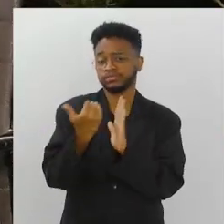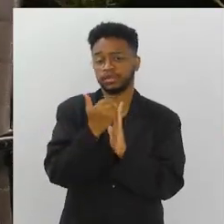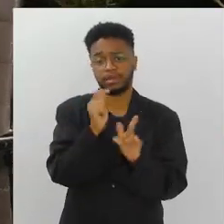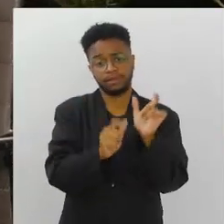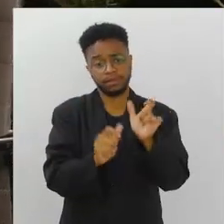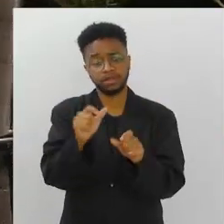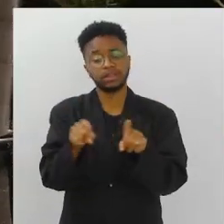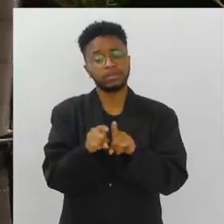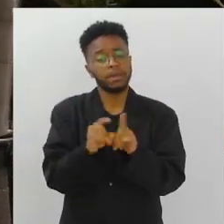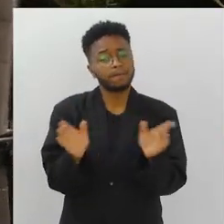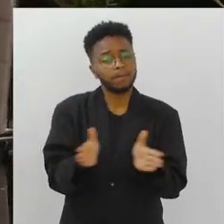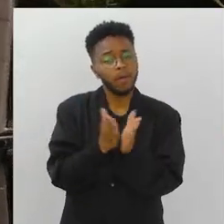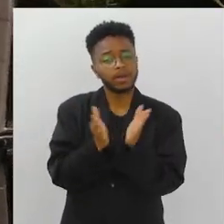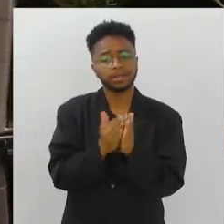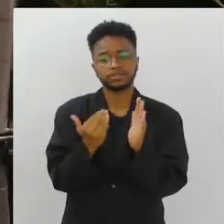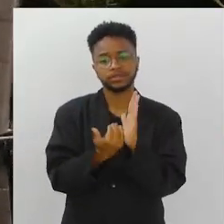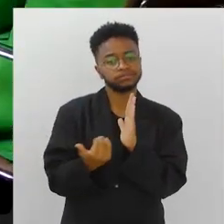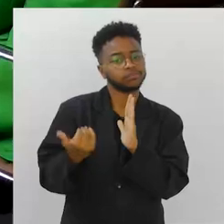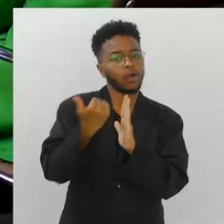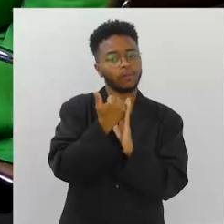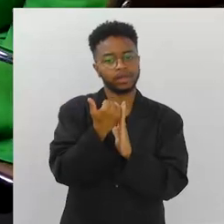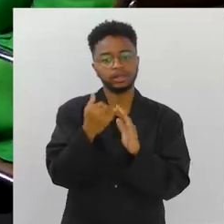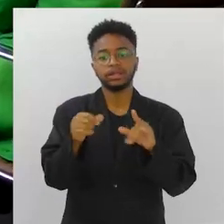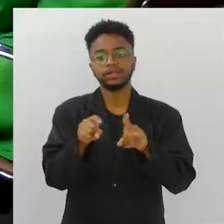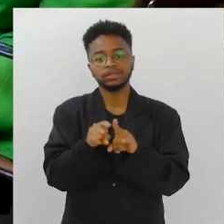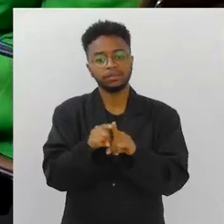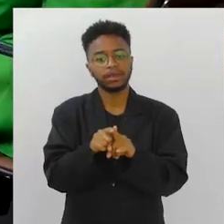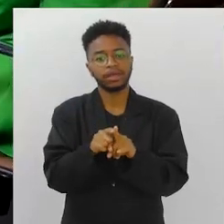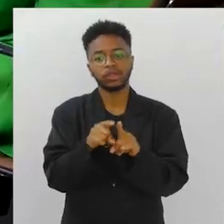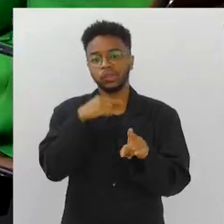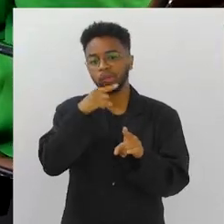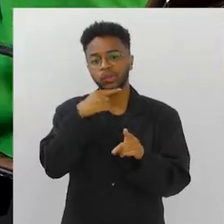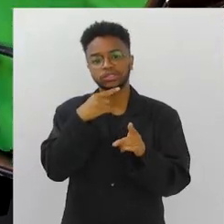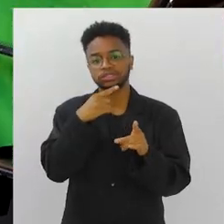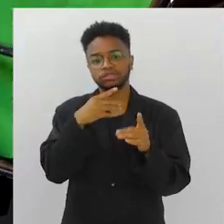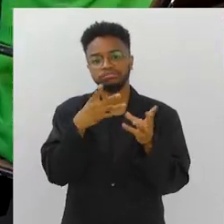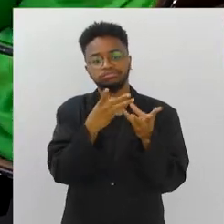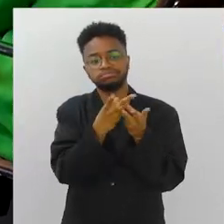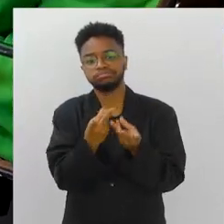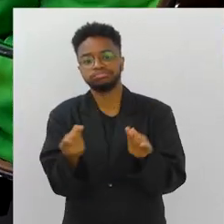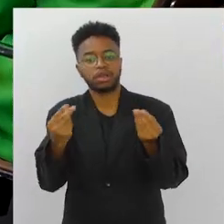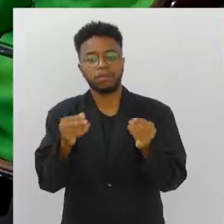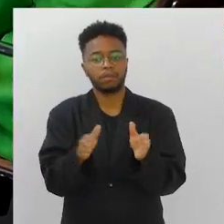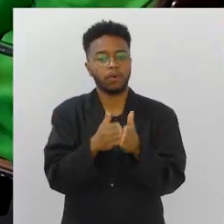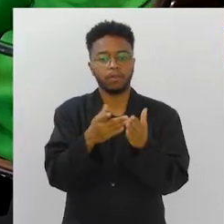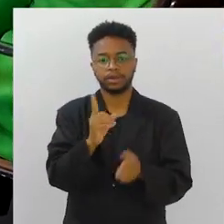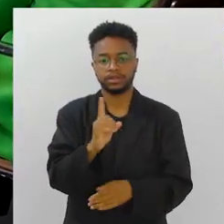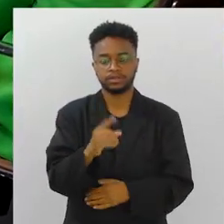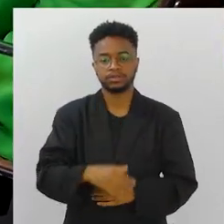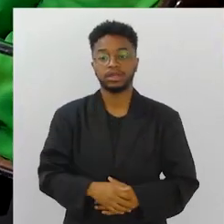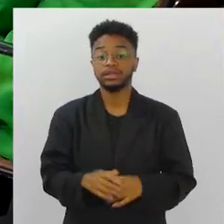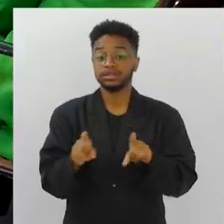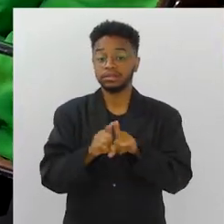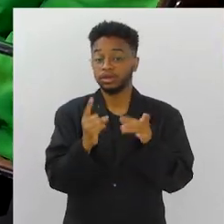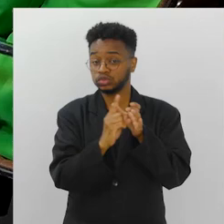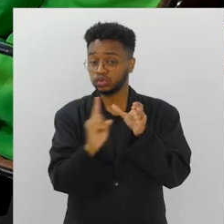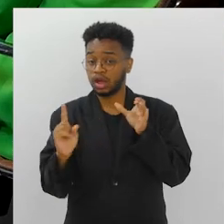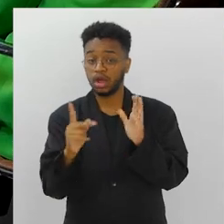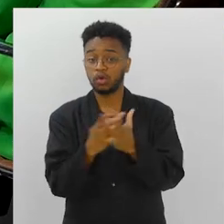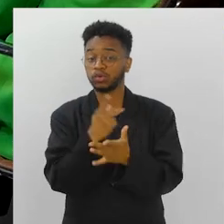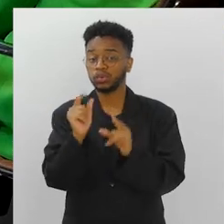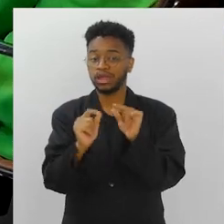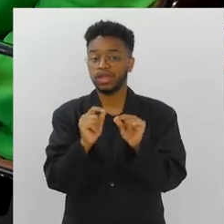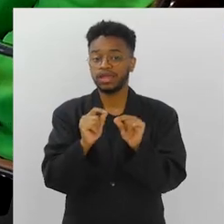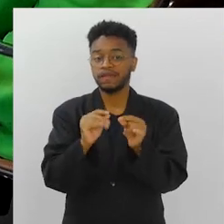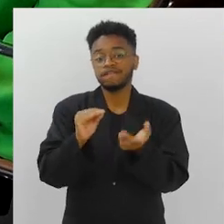pessoas. aumento da pobreza, ficamos distantes da erradicação da pobreza com isso. Essa exclusão acaba gerando uma outra